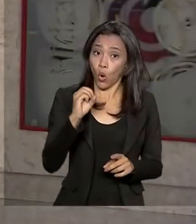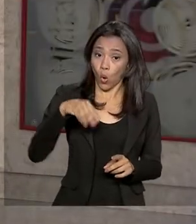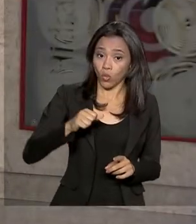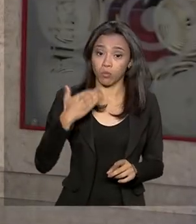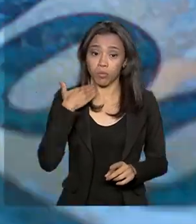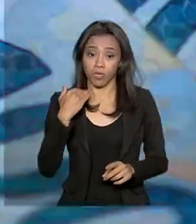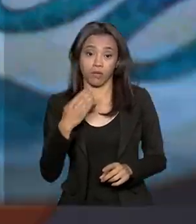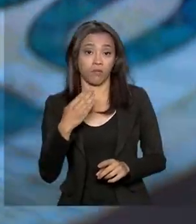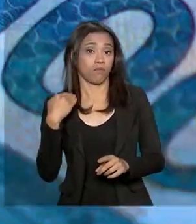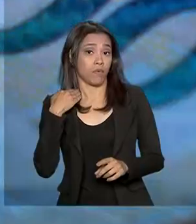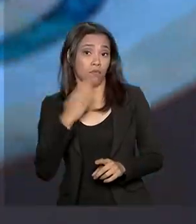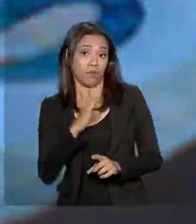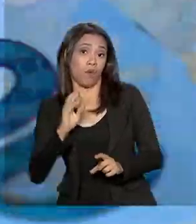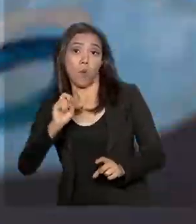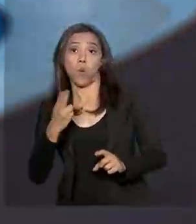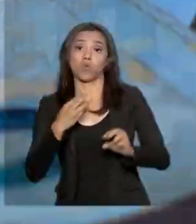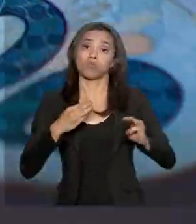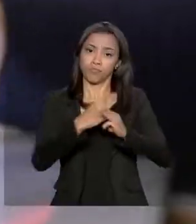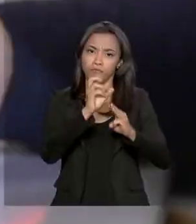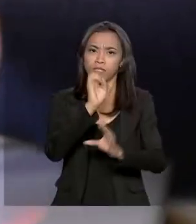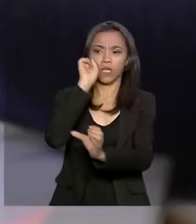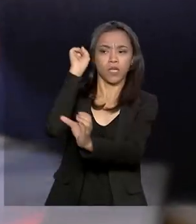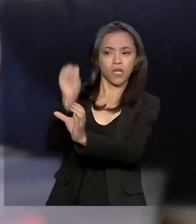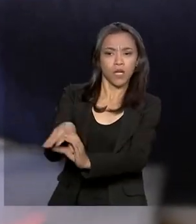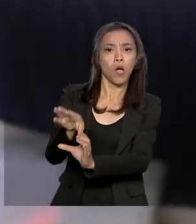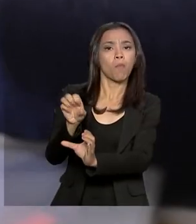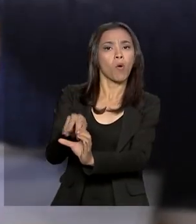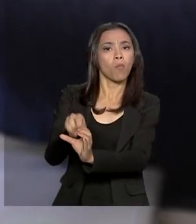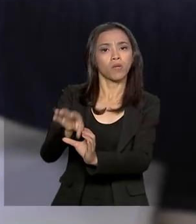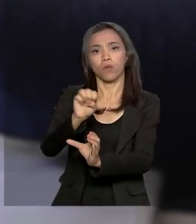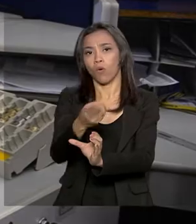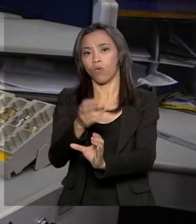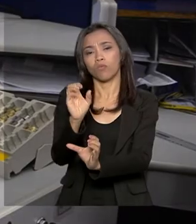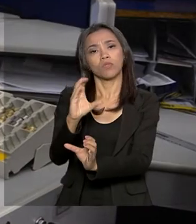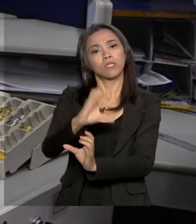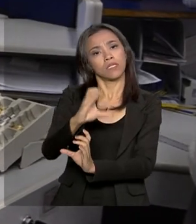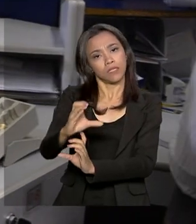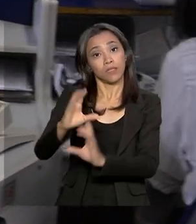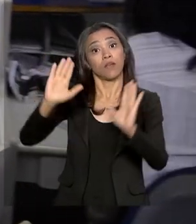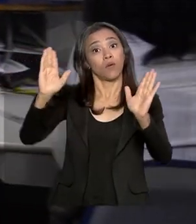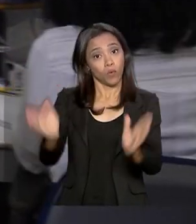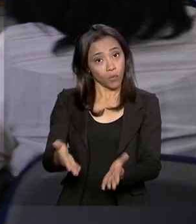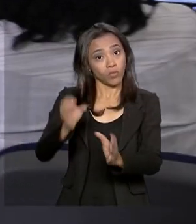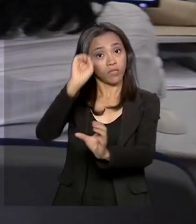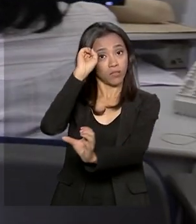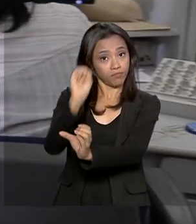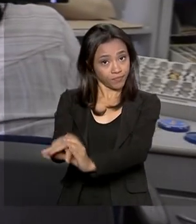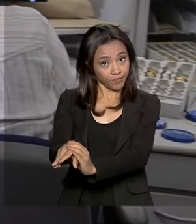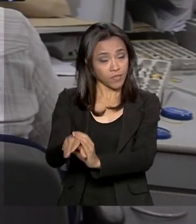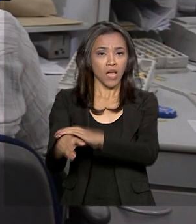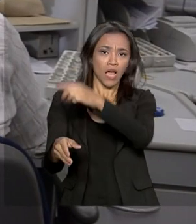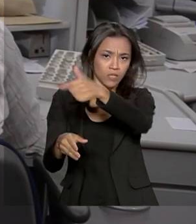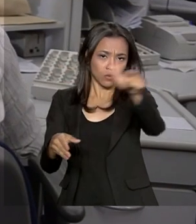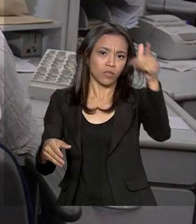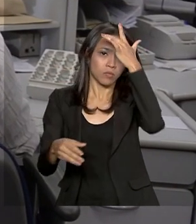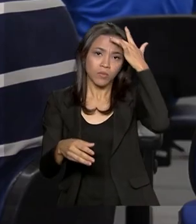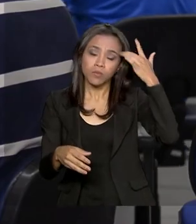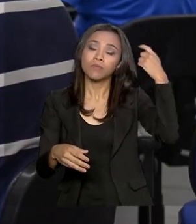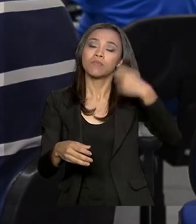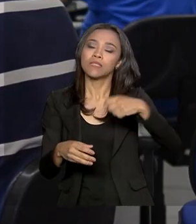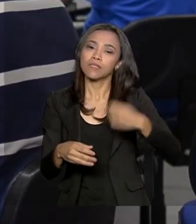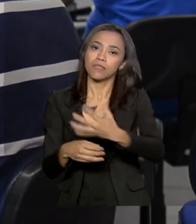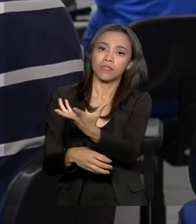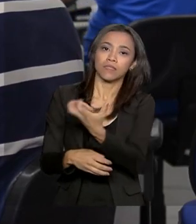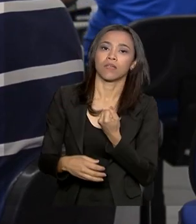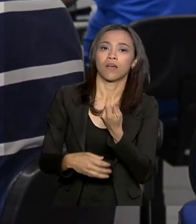terá o dinheiro depositado em conta corrente ou em poupança automaticamente hoje. Já os demais cotistas terão de fazer os